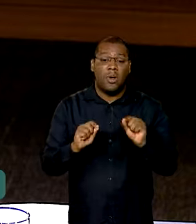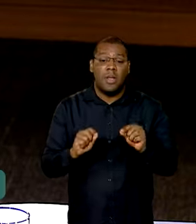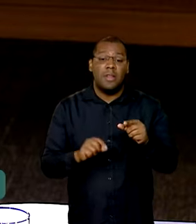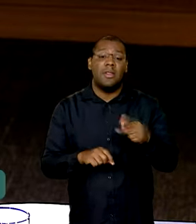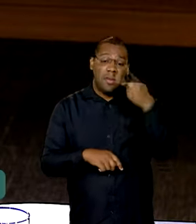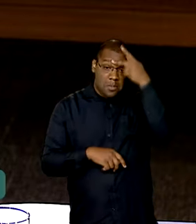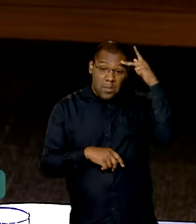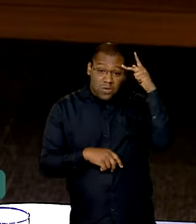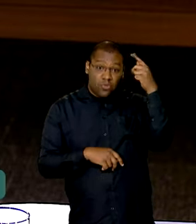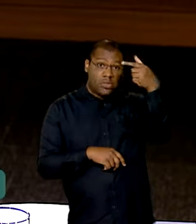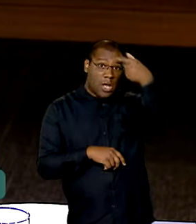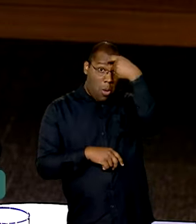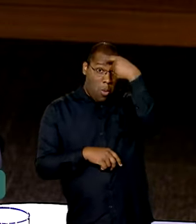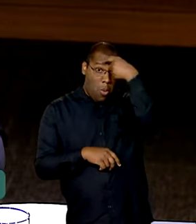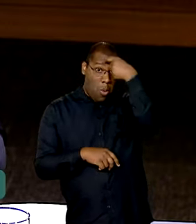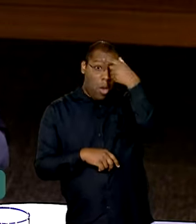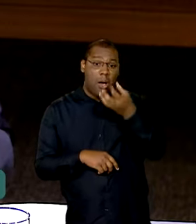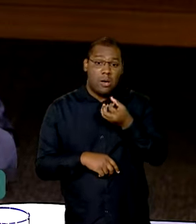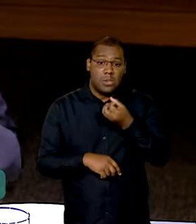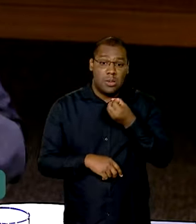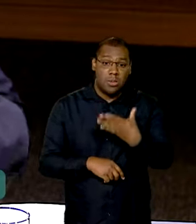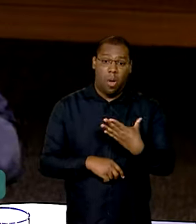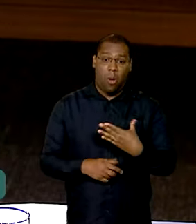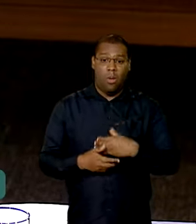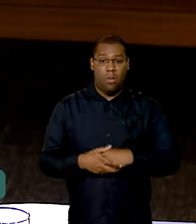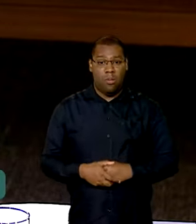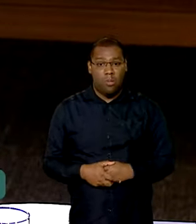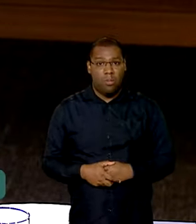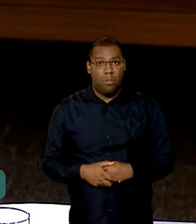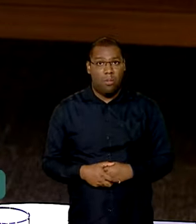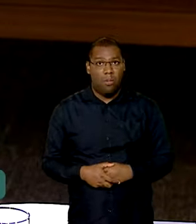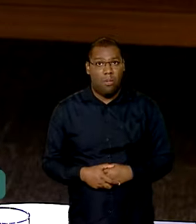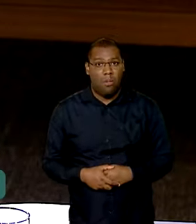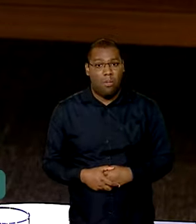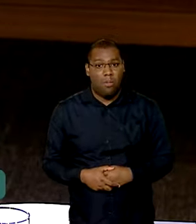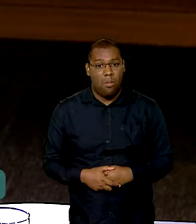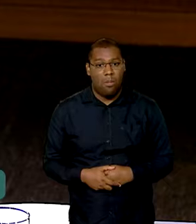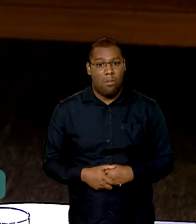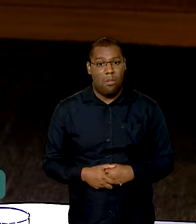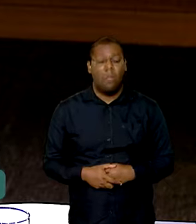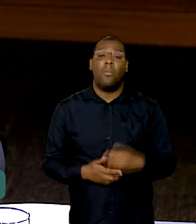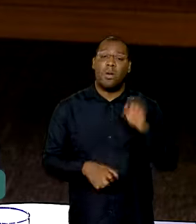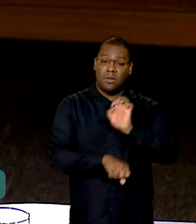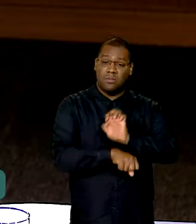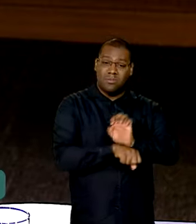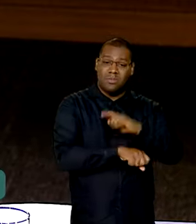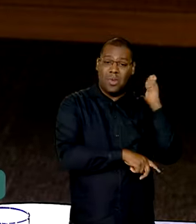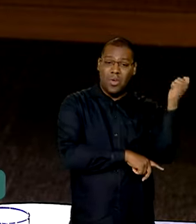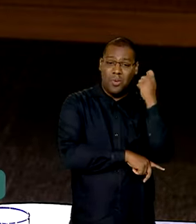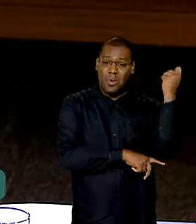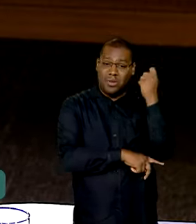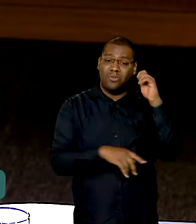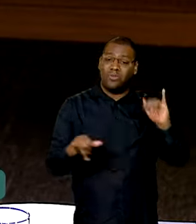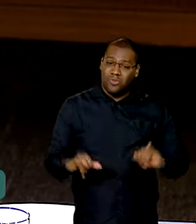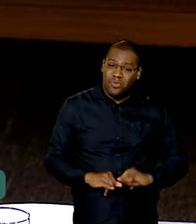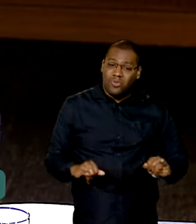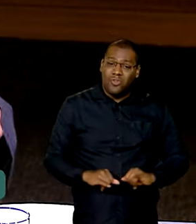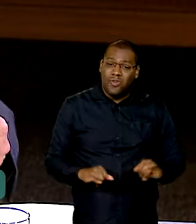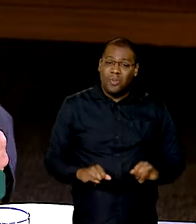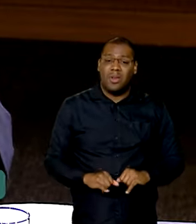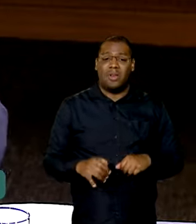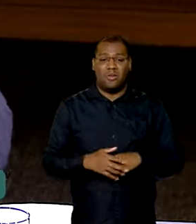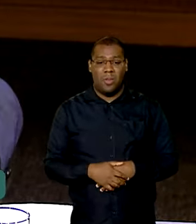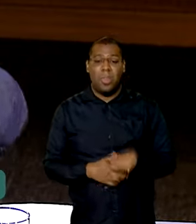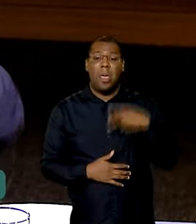bom senso. É preciso que as pessoas não sejam levianas. A situação do Rio Grande do Sul é muito delicada e aí os